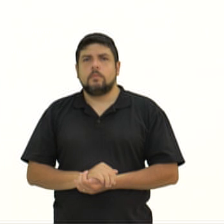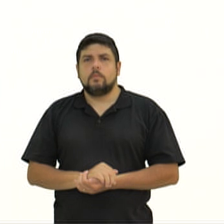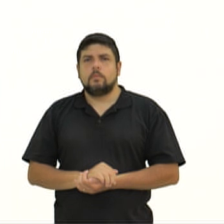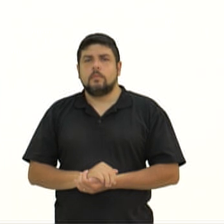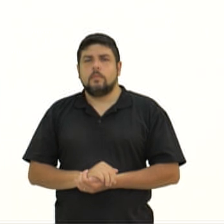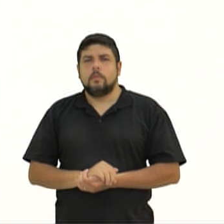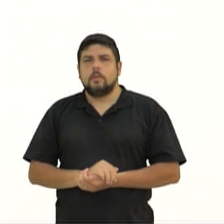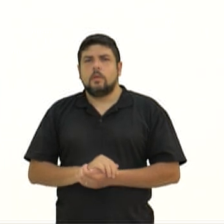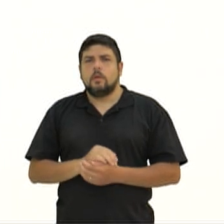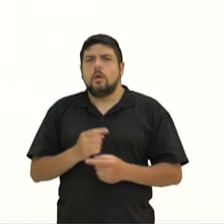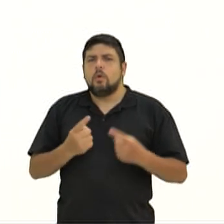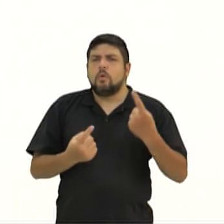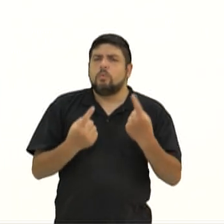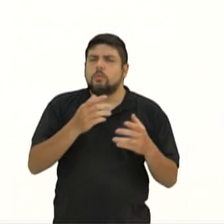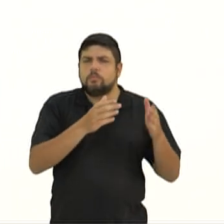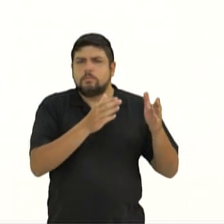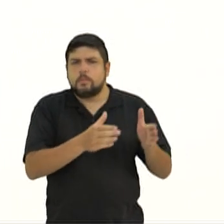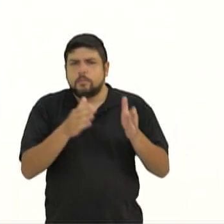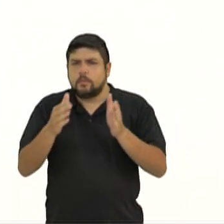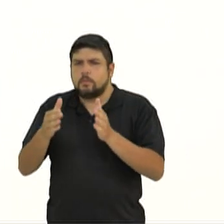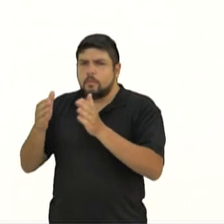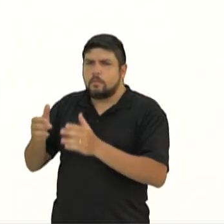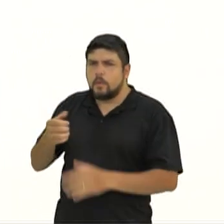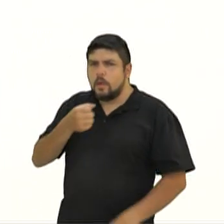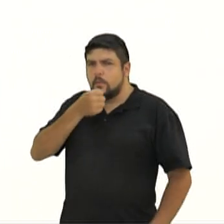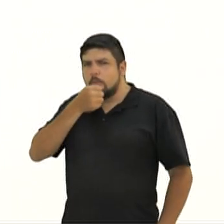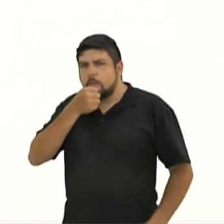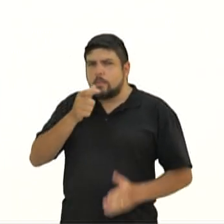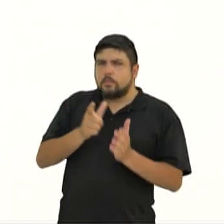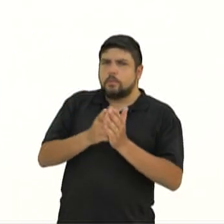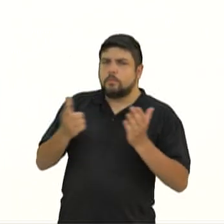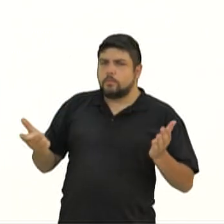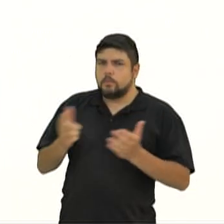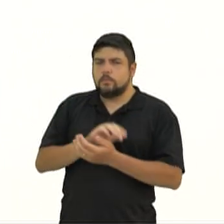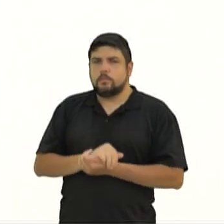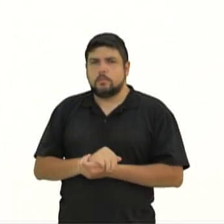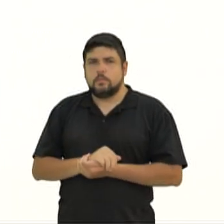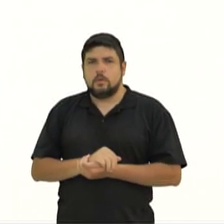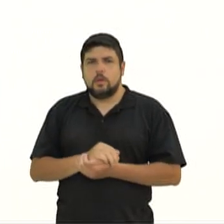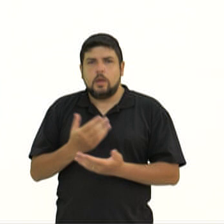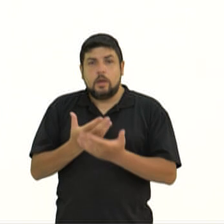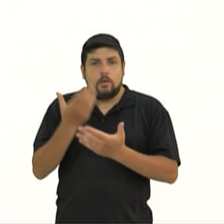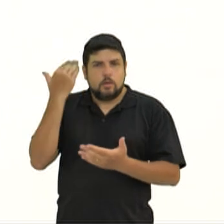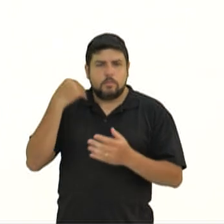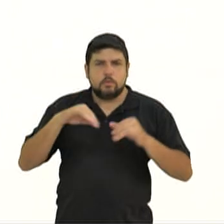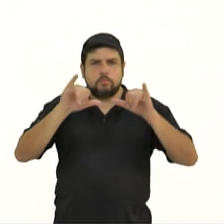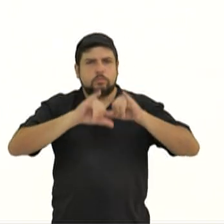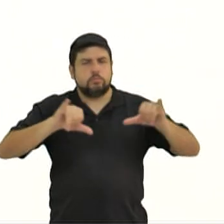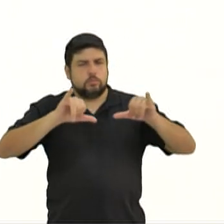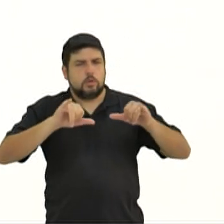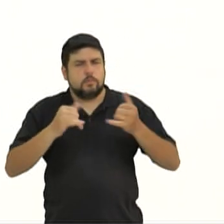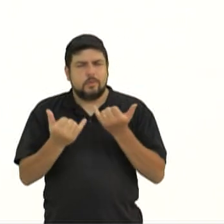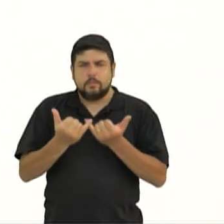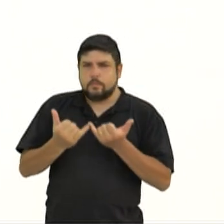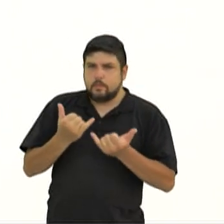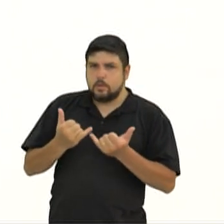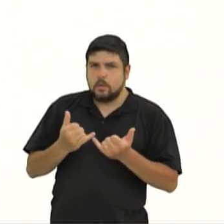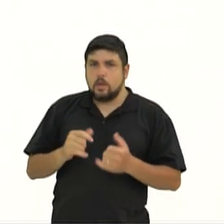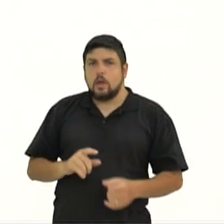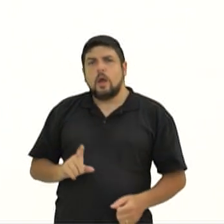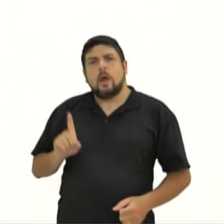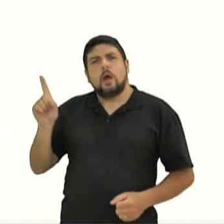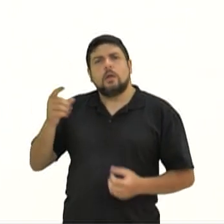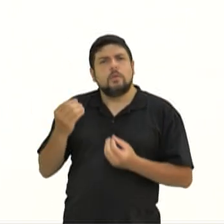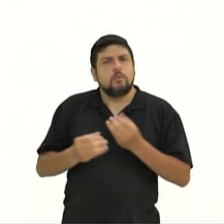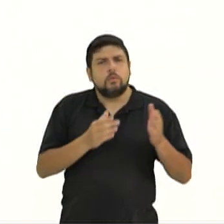reportagem. Na aula passada, nós falamos sobre a notícia. É uma atividade bem parecida com aquela. Eu quero que vocês me identifiquem aqui,